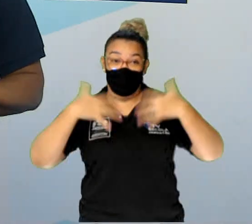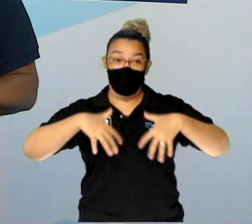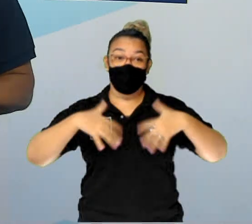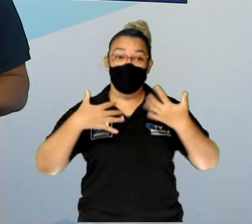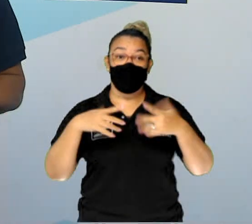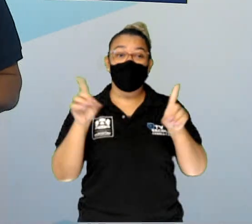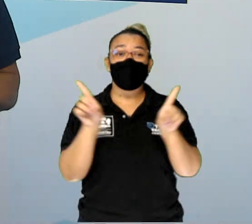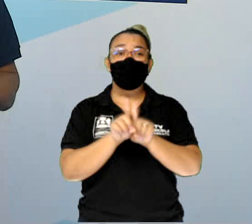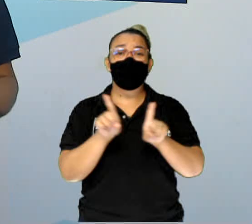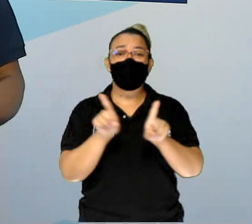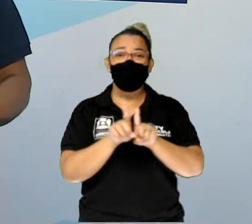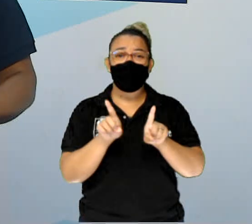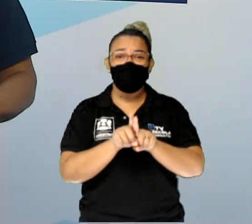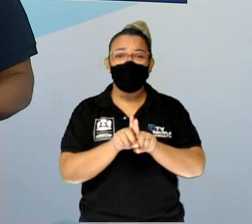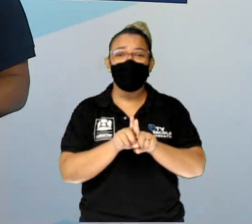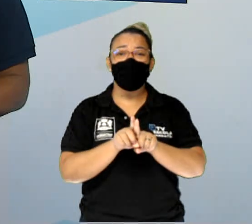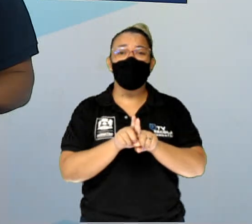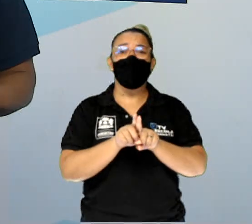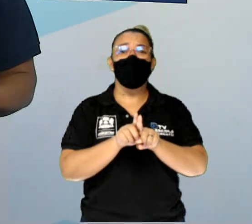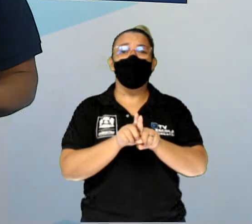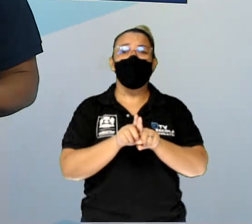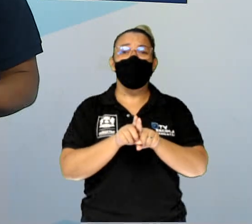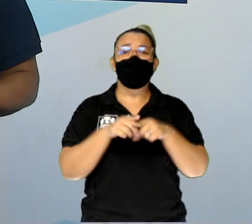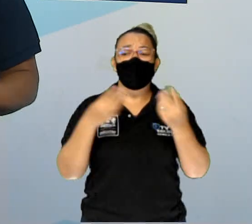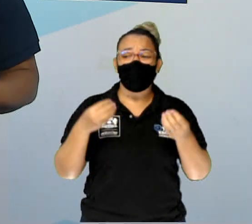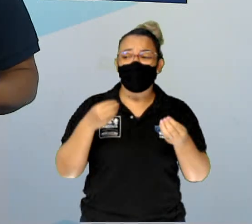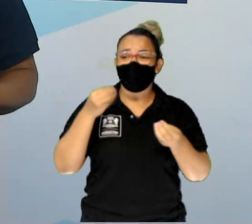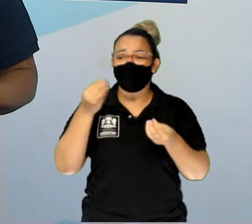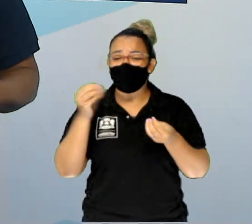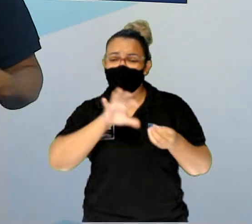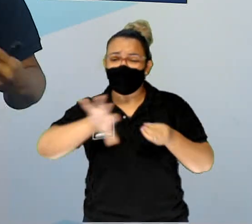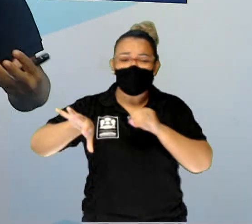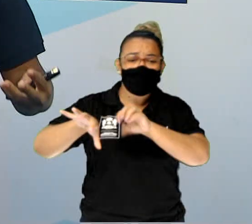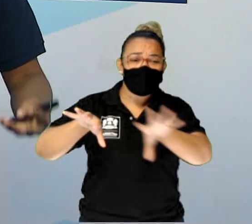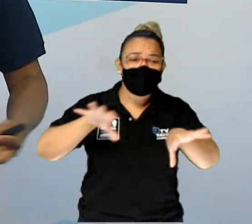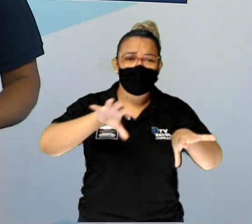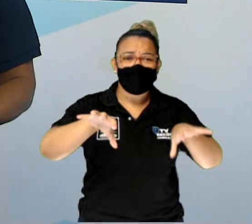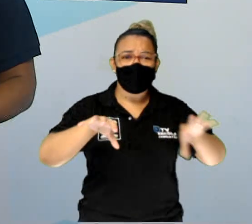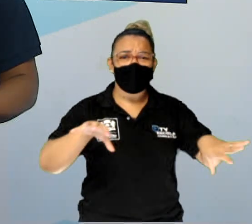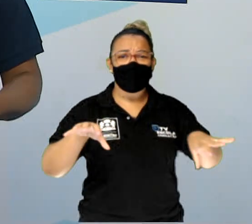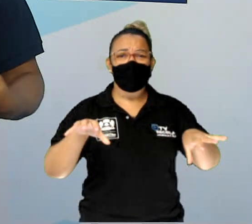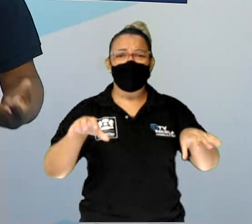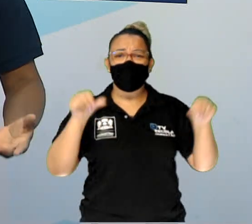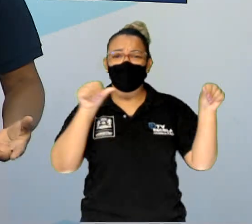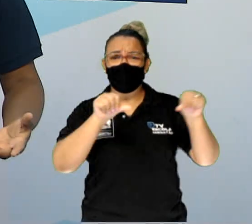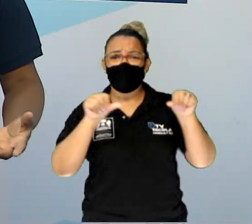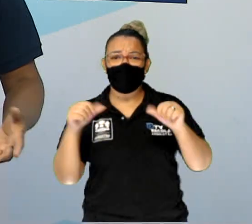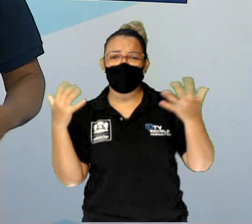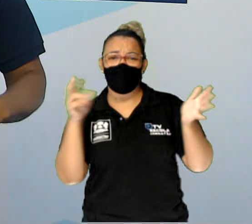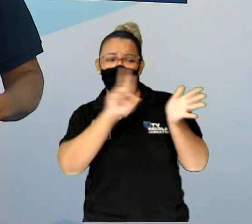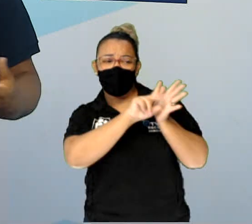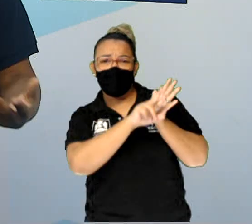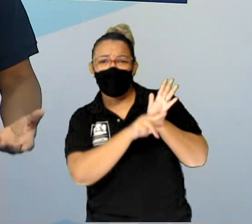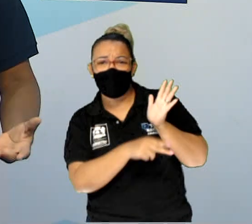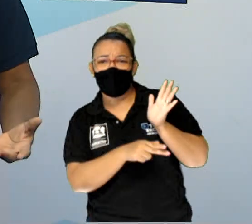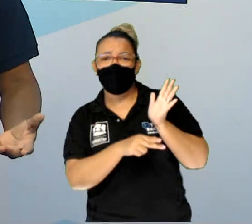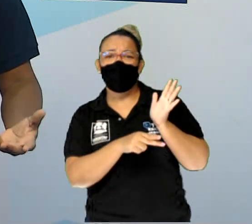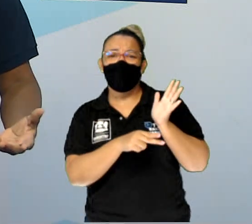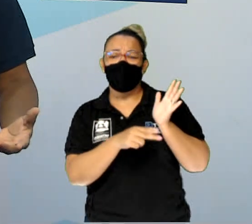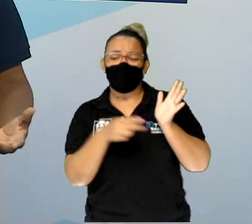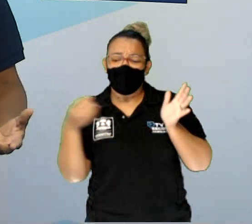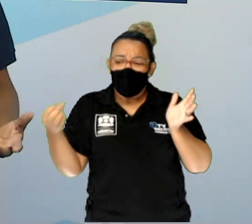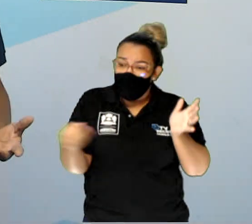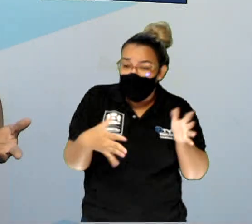Também, quando há a má distribuição dos recursos naturais, renováveis ou não